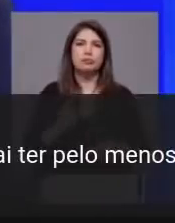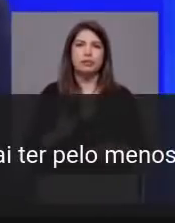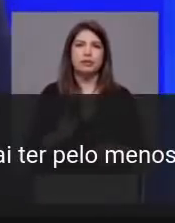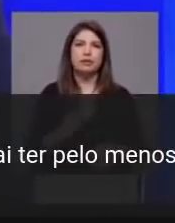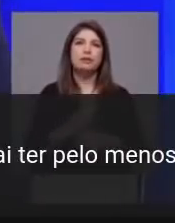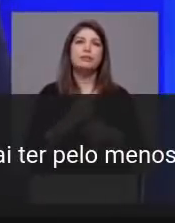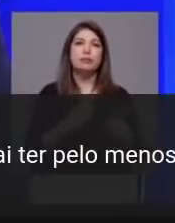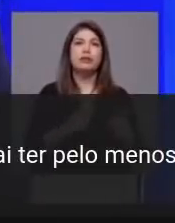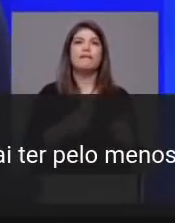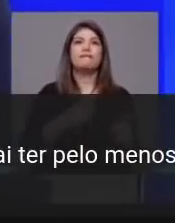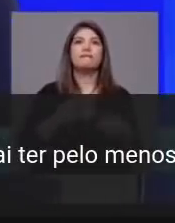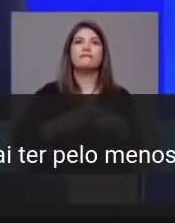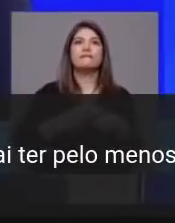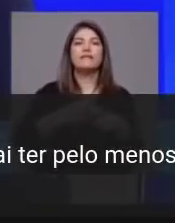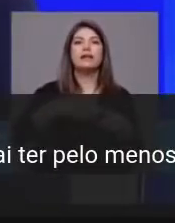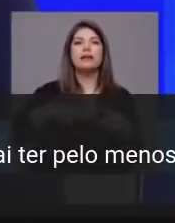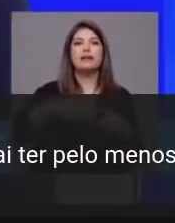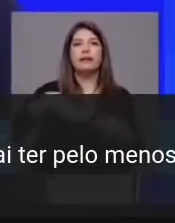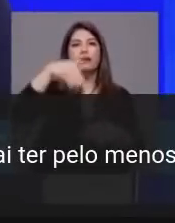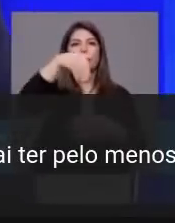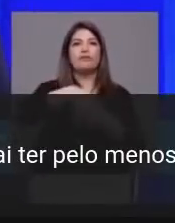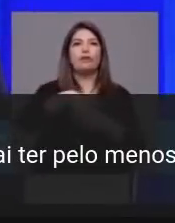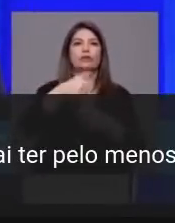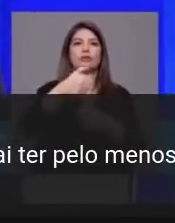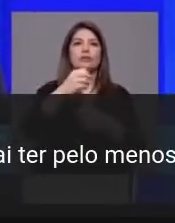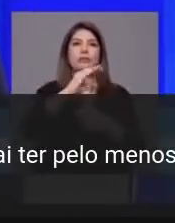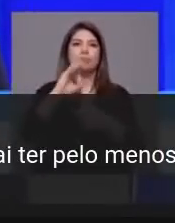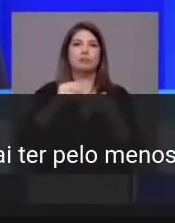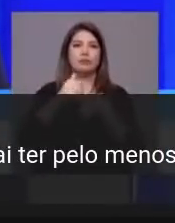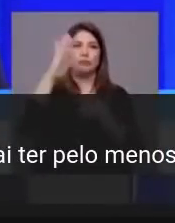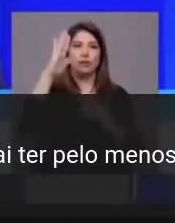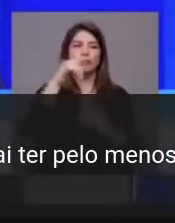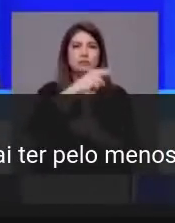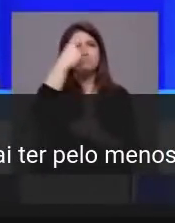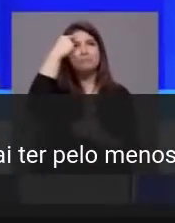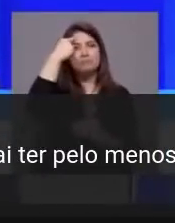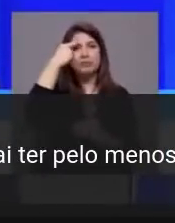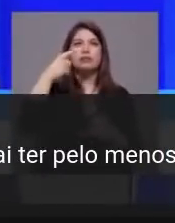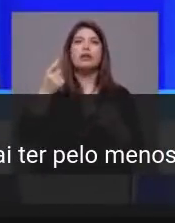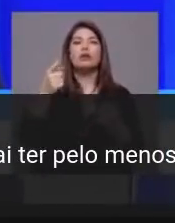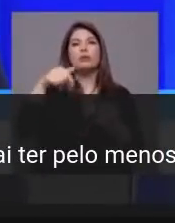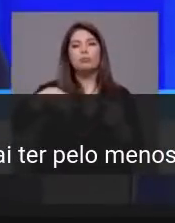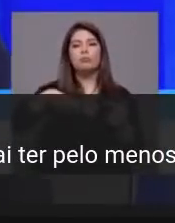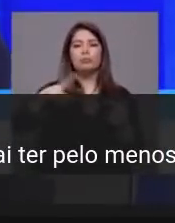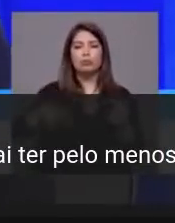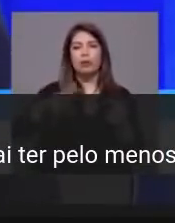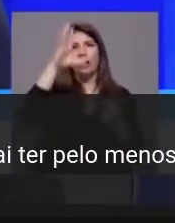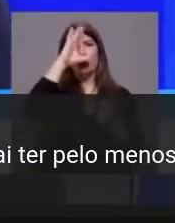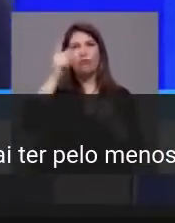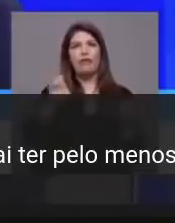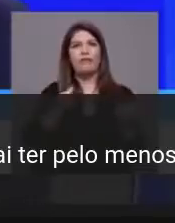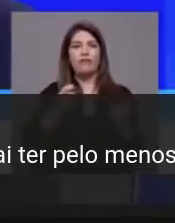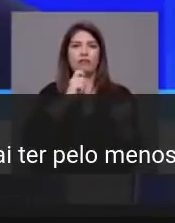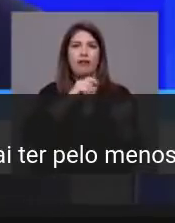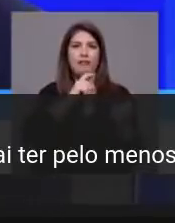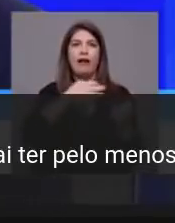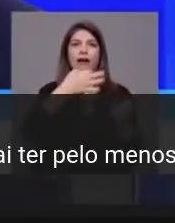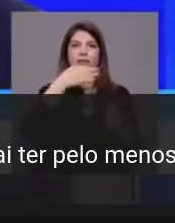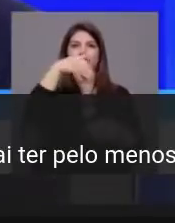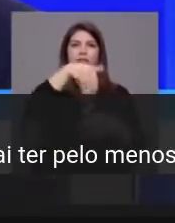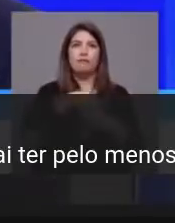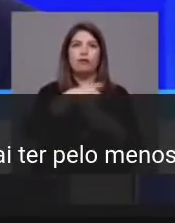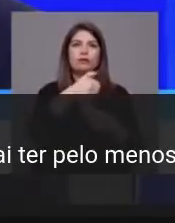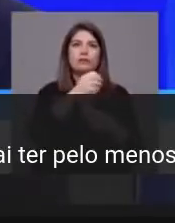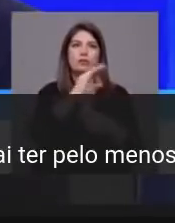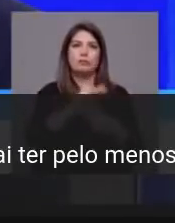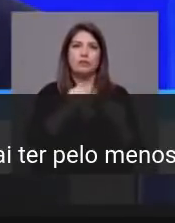desejo de uma maioria absoluta, ou a ideia de que só se pode governar em Portugal se houver uma maioria absoluta e a intransigência de negociar à